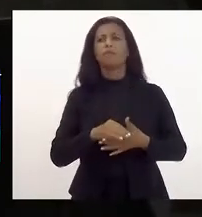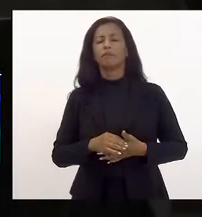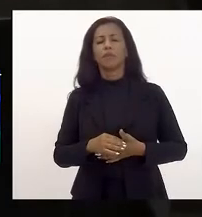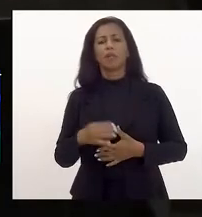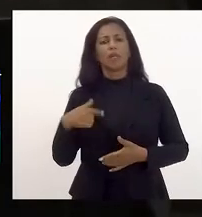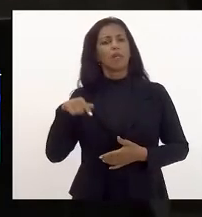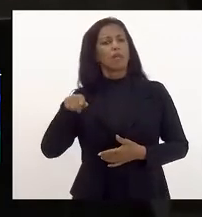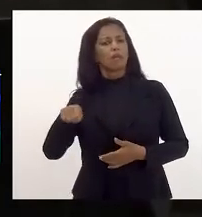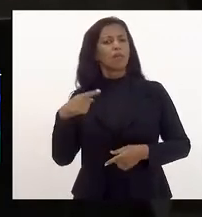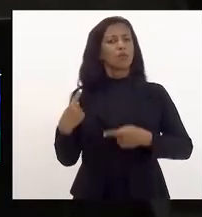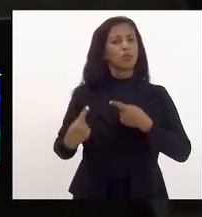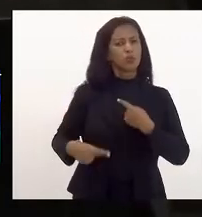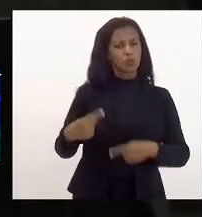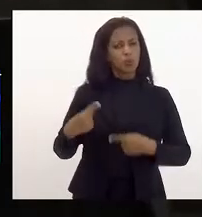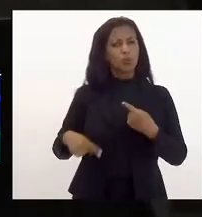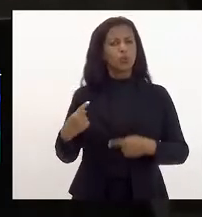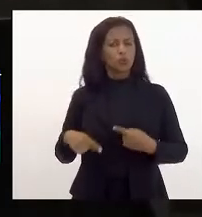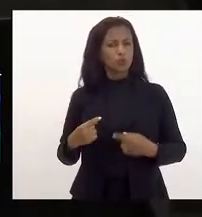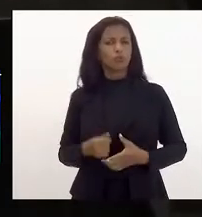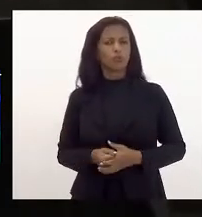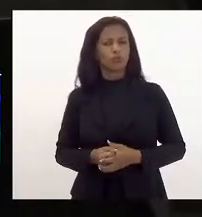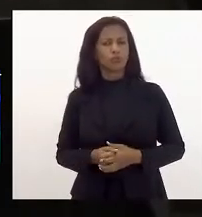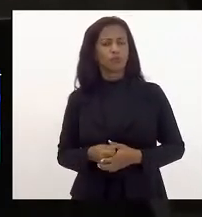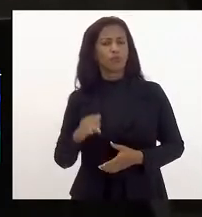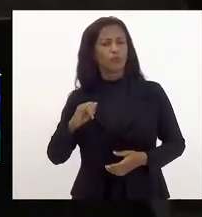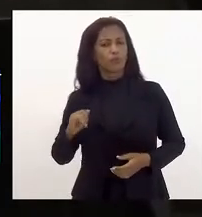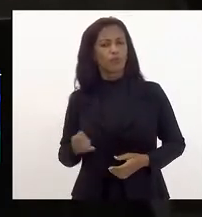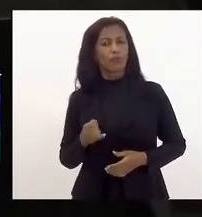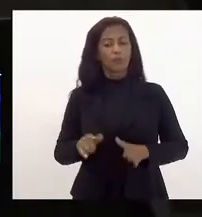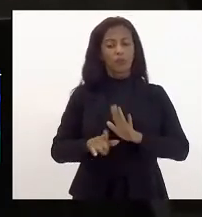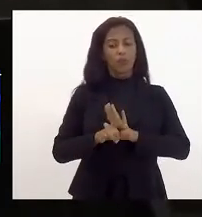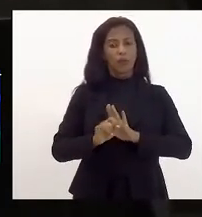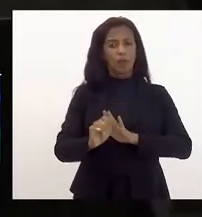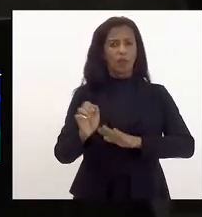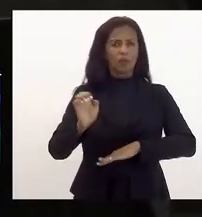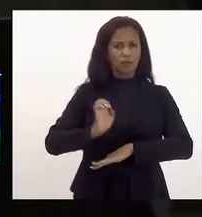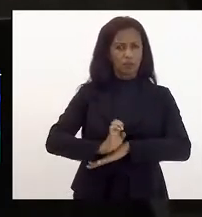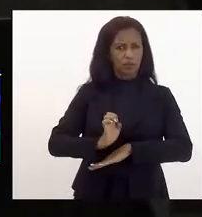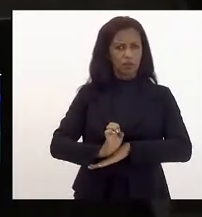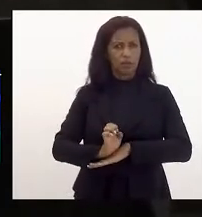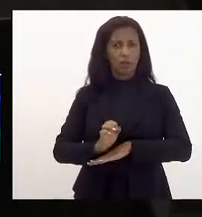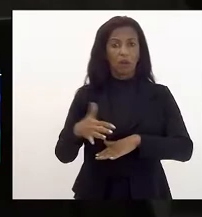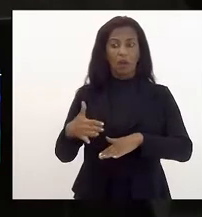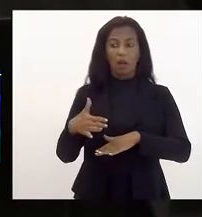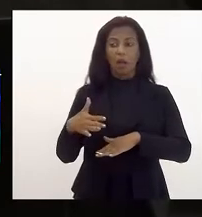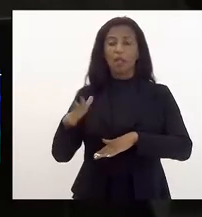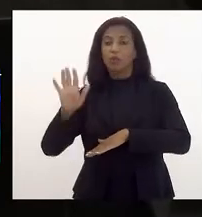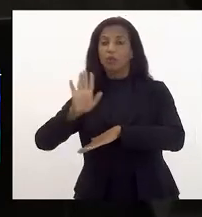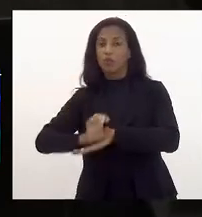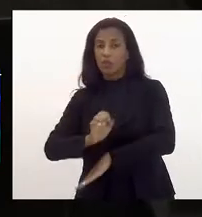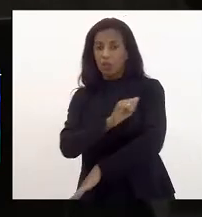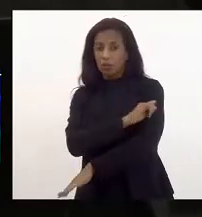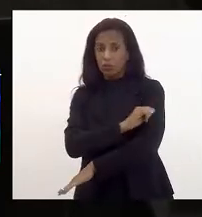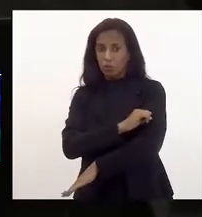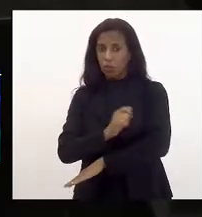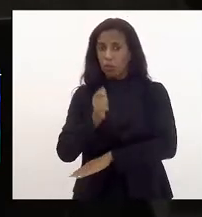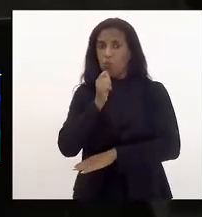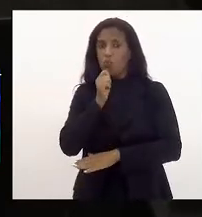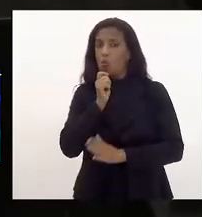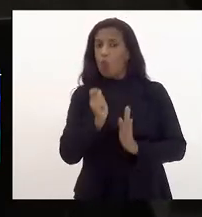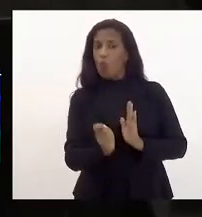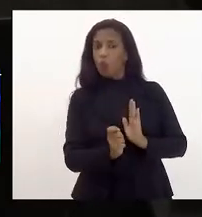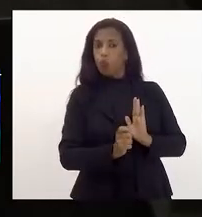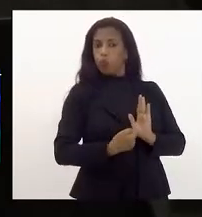discutimos a possibilidade Márcio de que a nossa lei estadual a lei do Rio de Janeiro agora essa lei não tem mais um autor